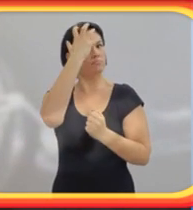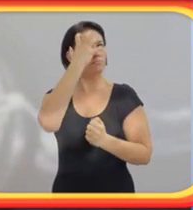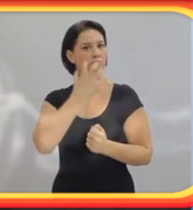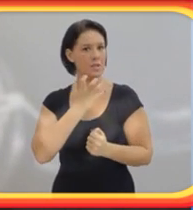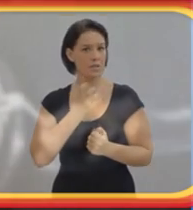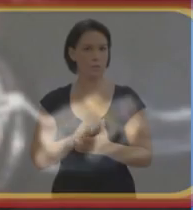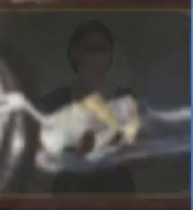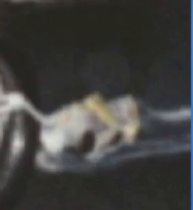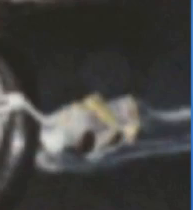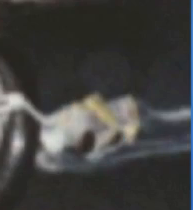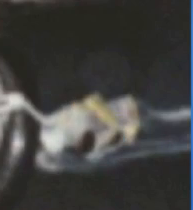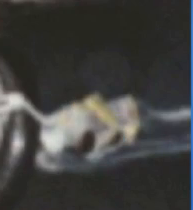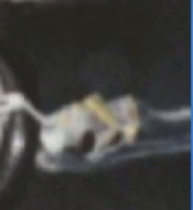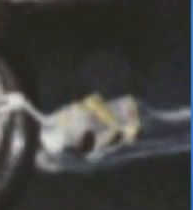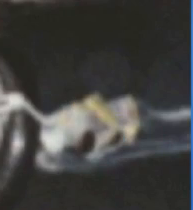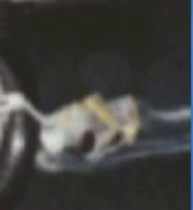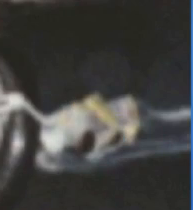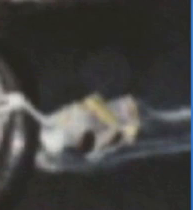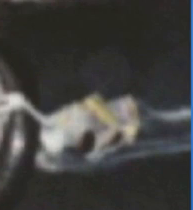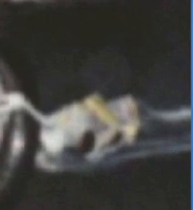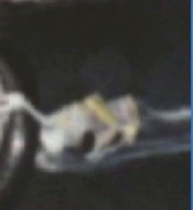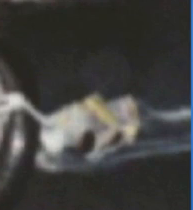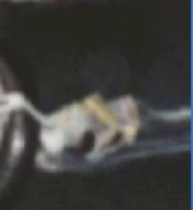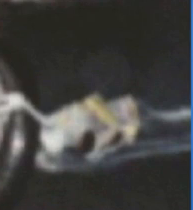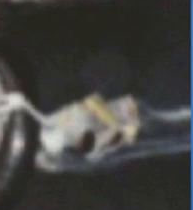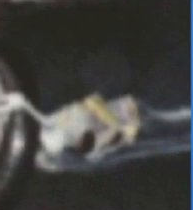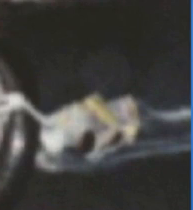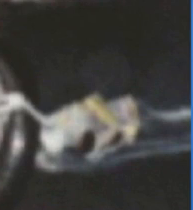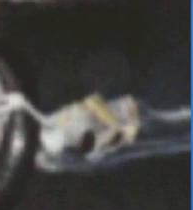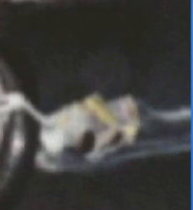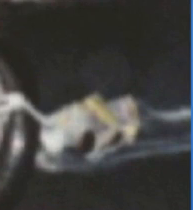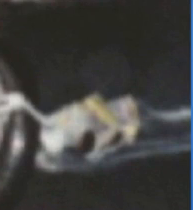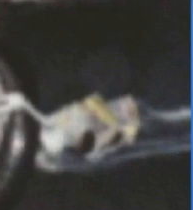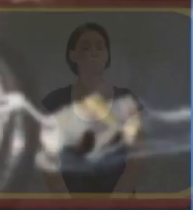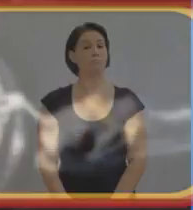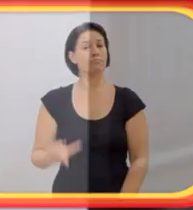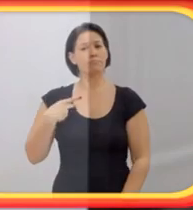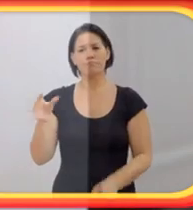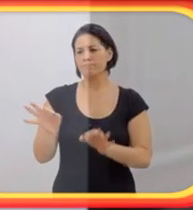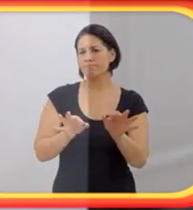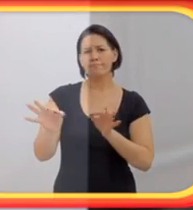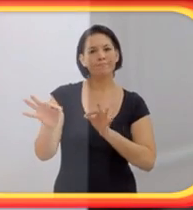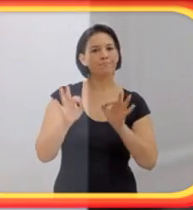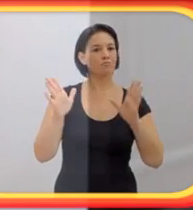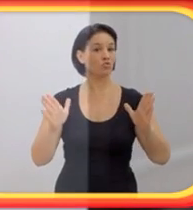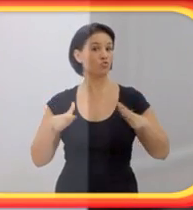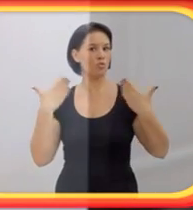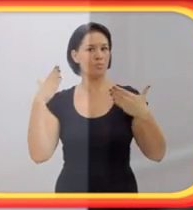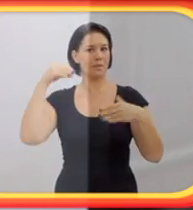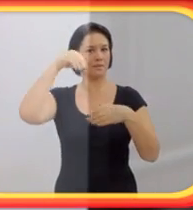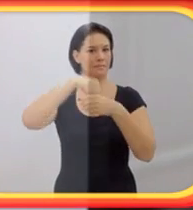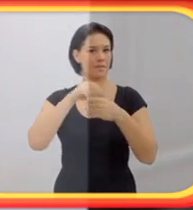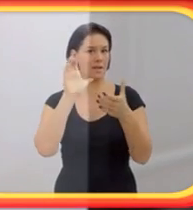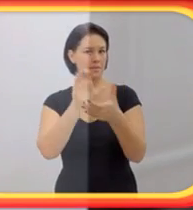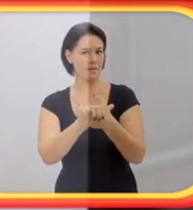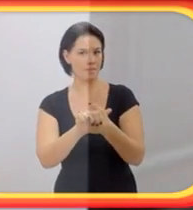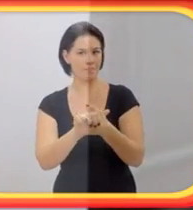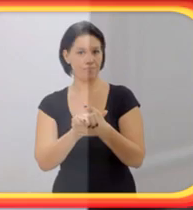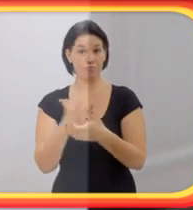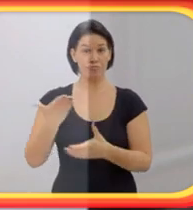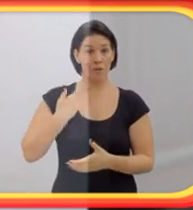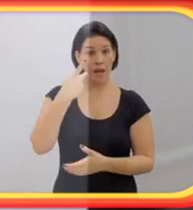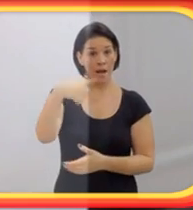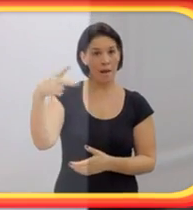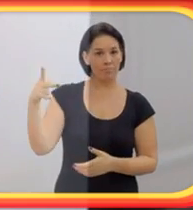outro ano a gente casou. Foto. Sandra vestida de noiva na garupa do triciclo de Eduardo. A gente programou uma surpresa para esse casamento.